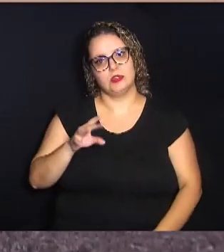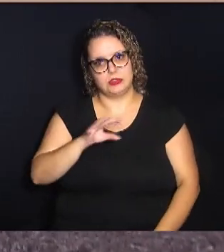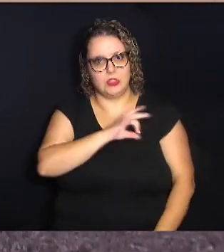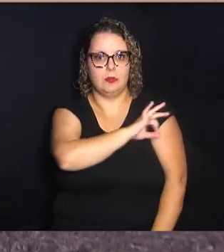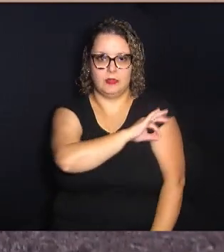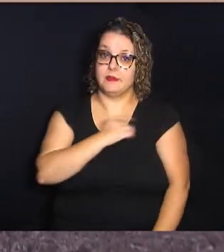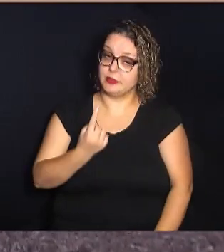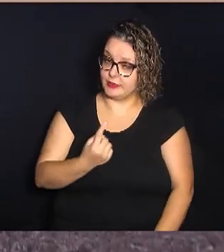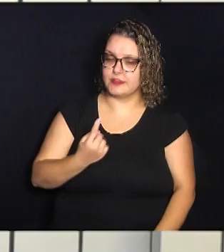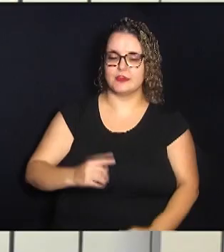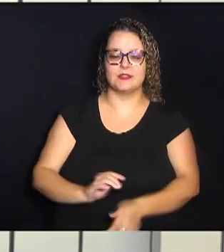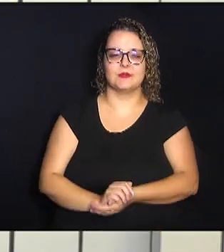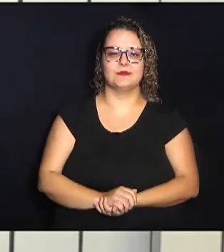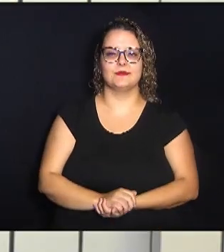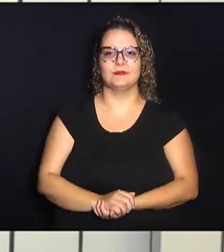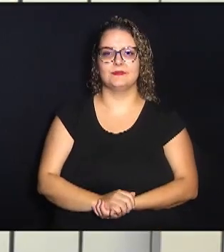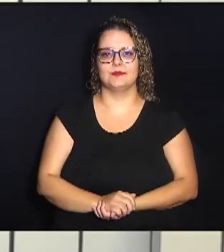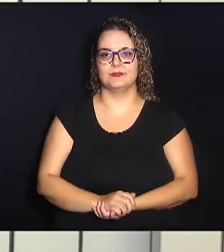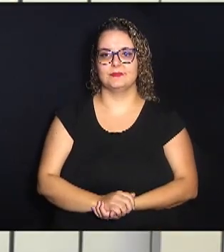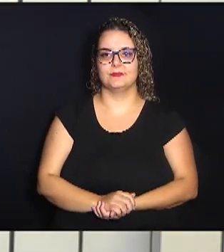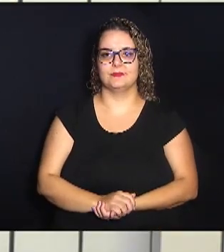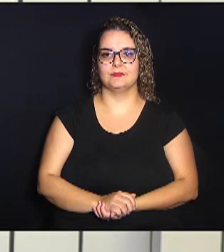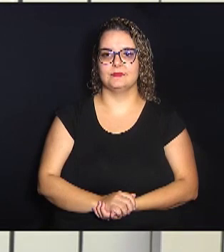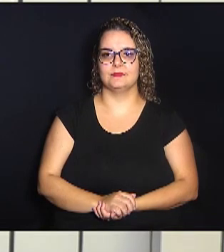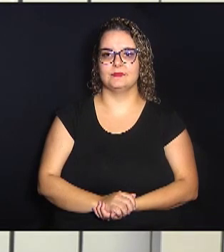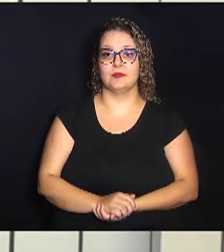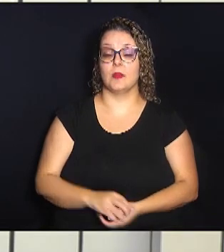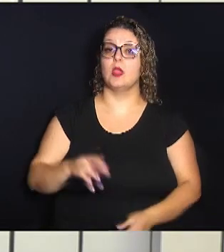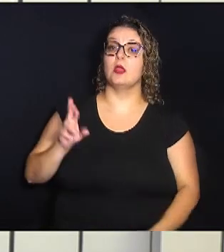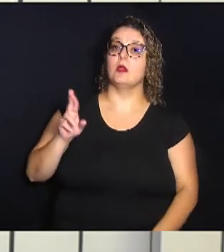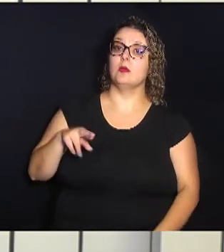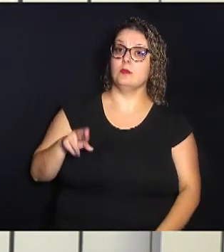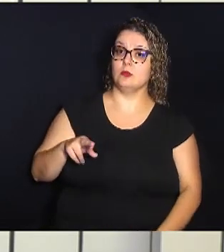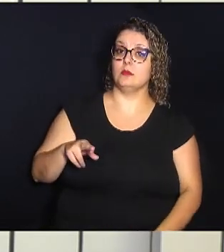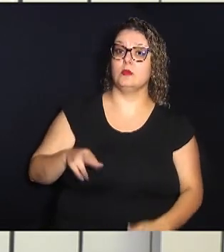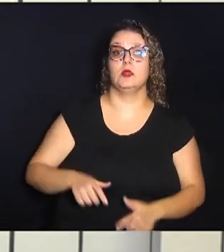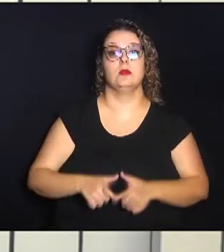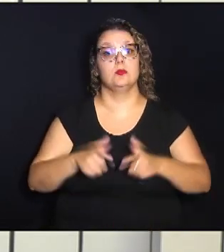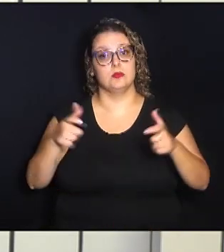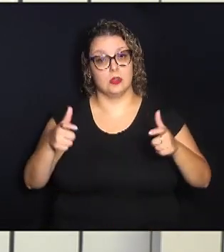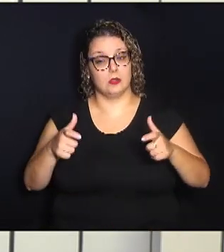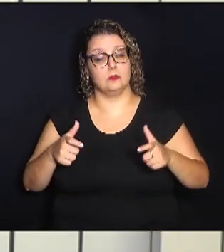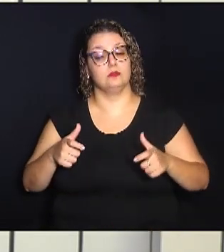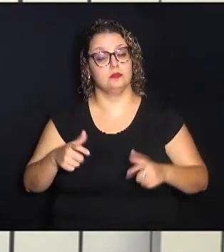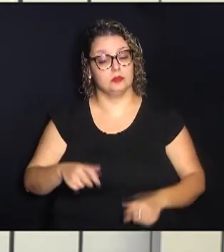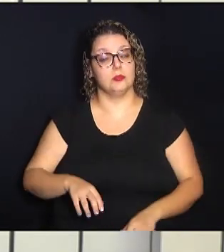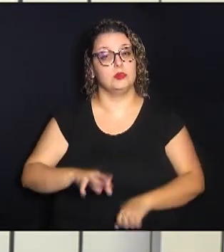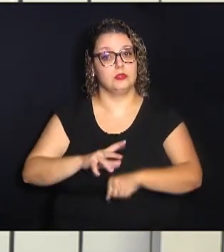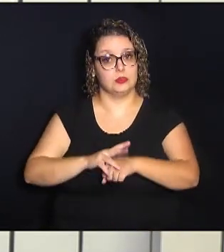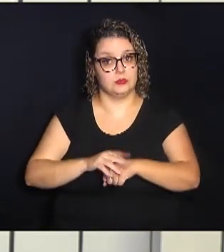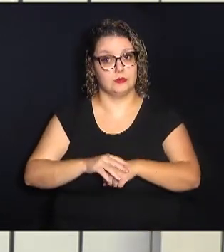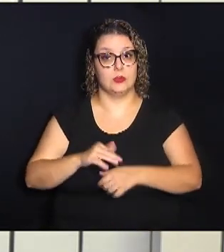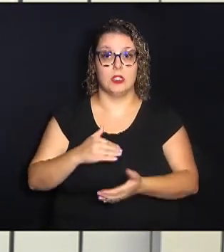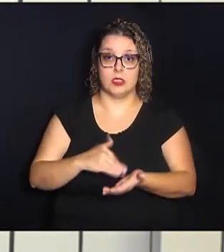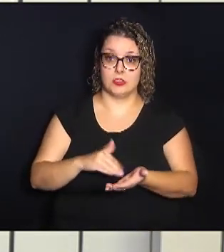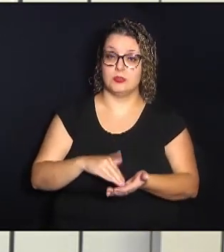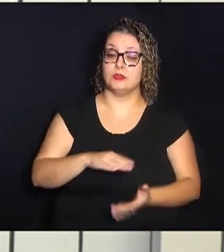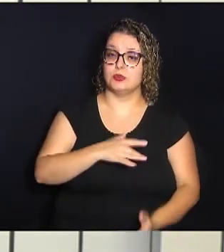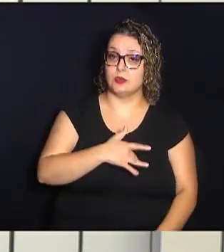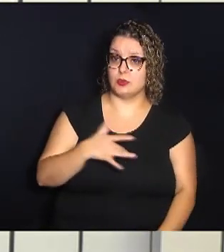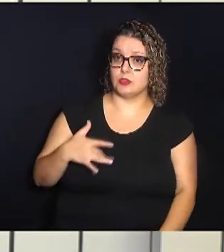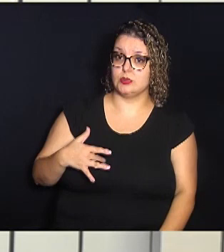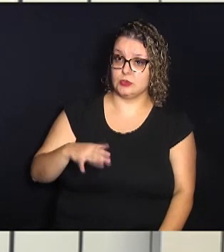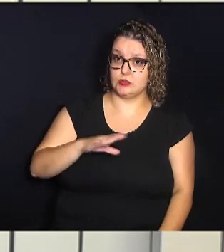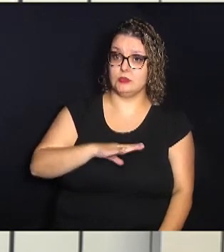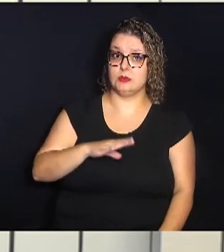sozinha. E por conta da alta de casos, a Secretaria de Saúde de Campinas abre